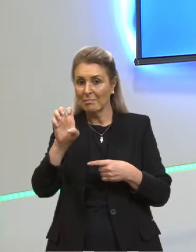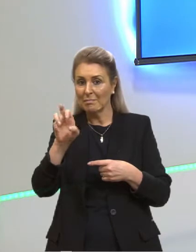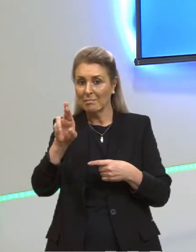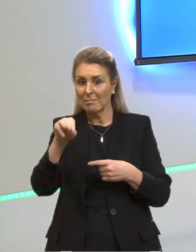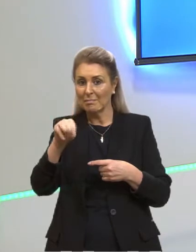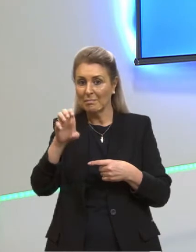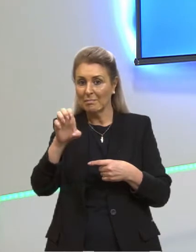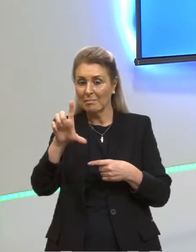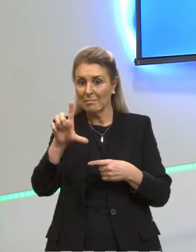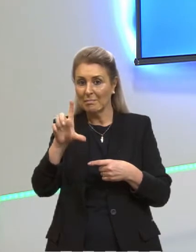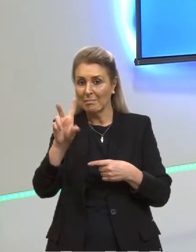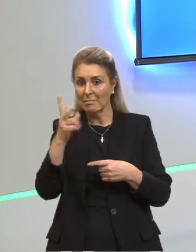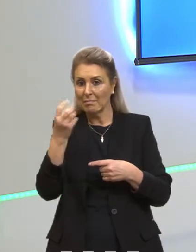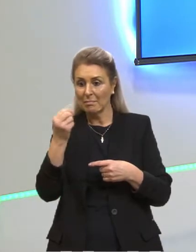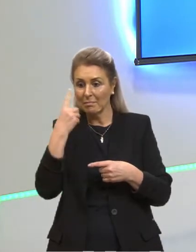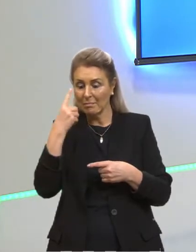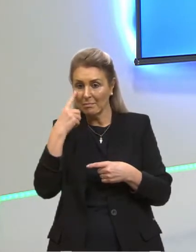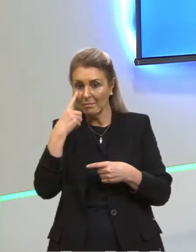captam.